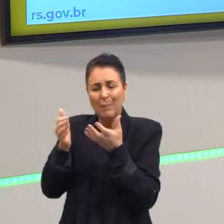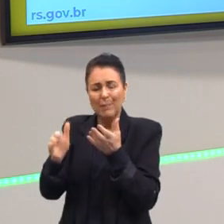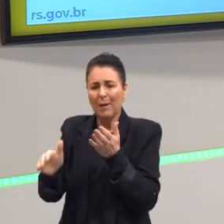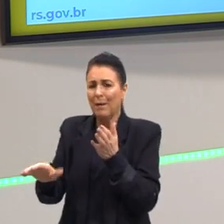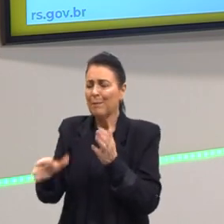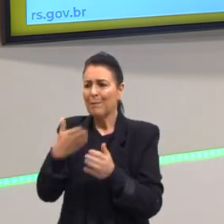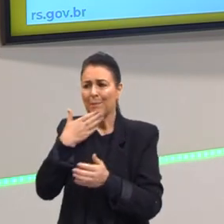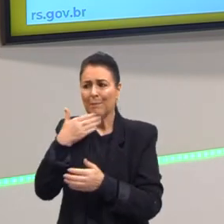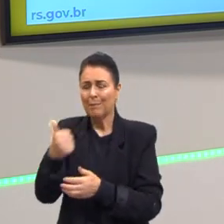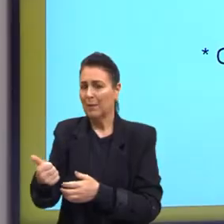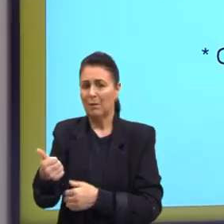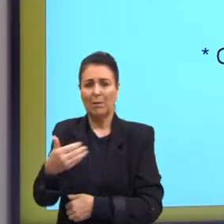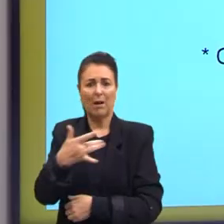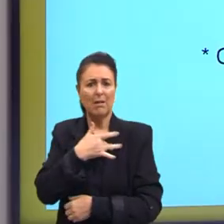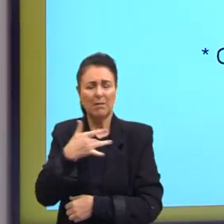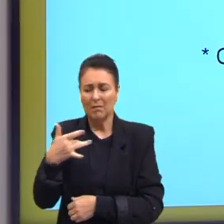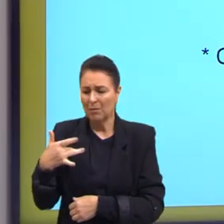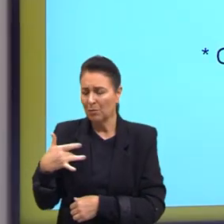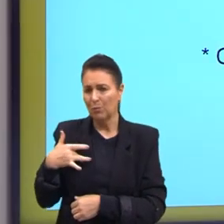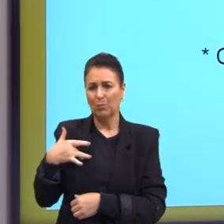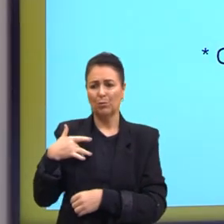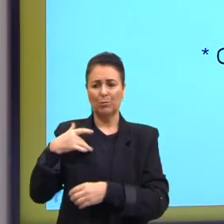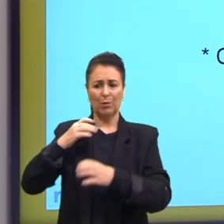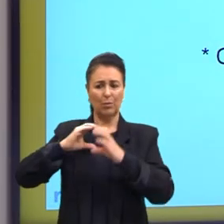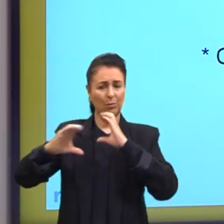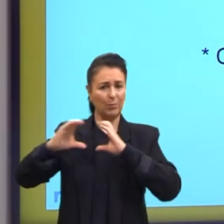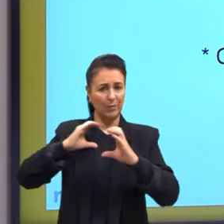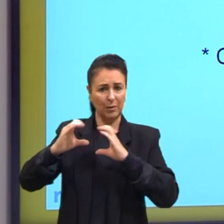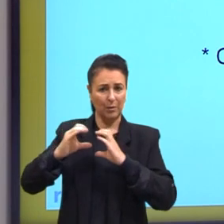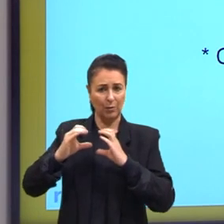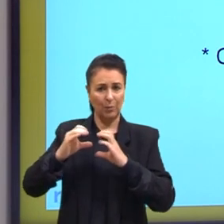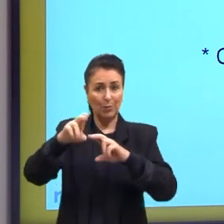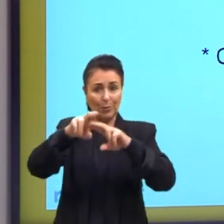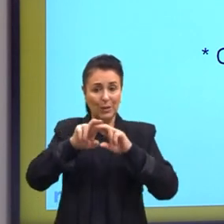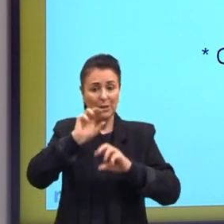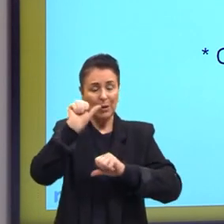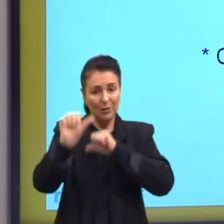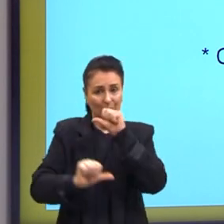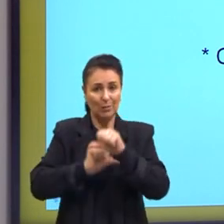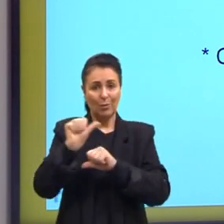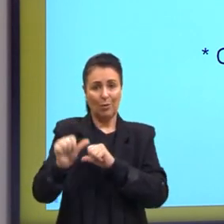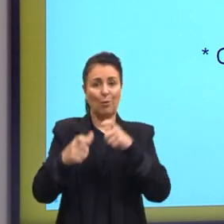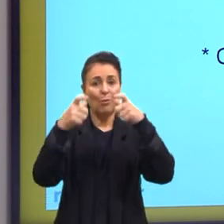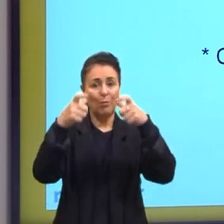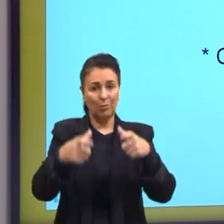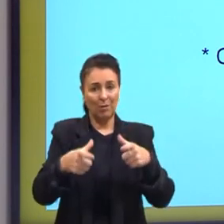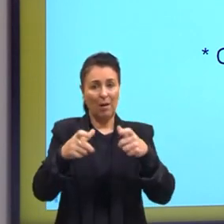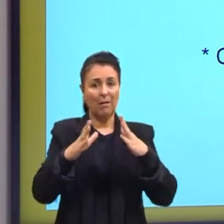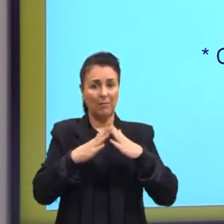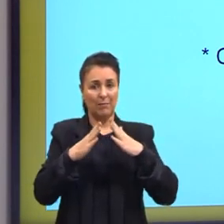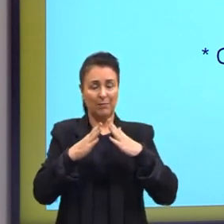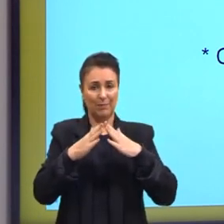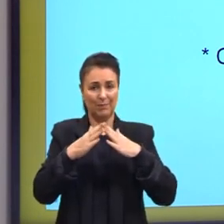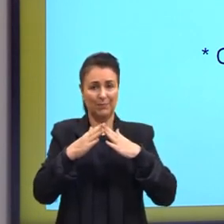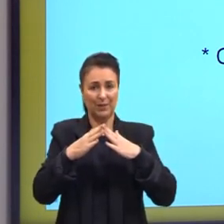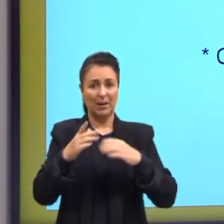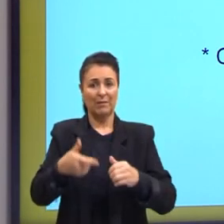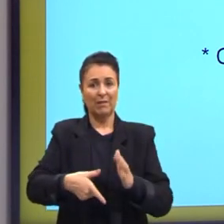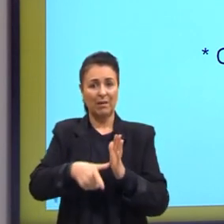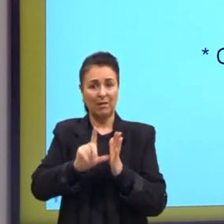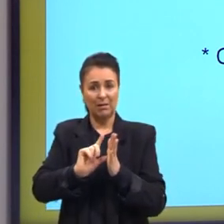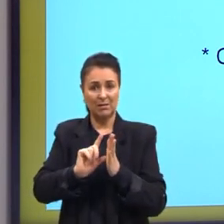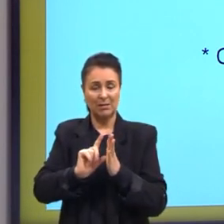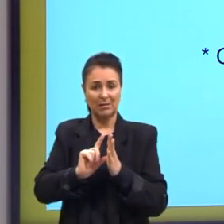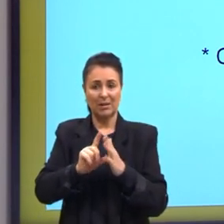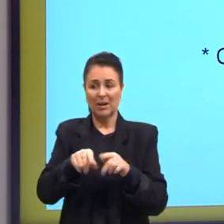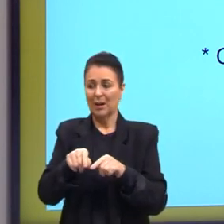de saúde, de comunicação. De alguma forma, elas vêm buscar uma vida um pouco melhor, mas